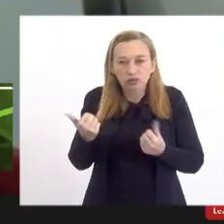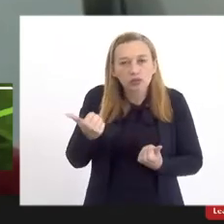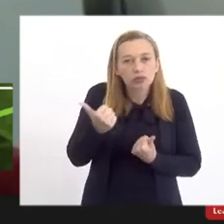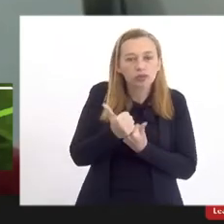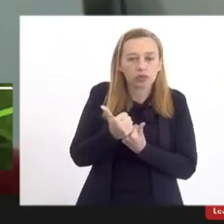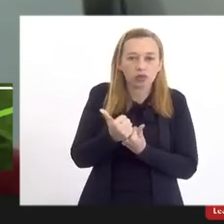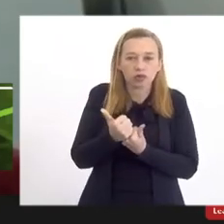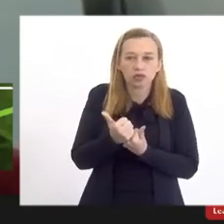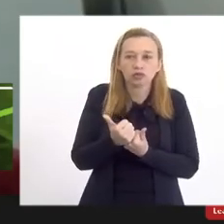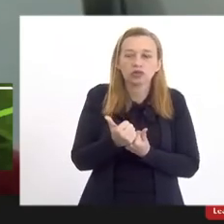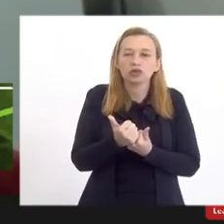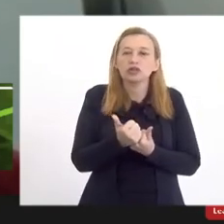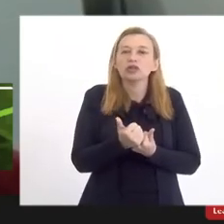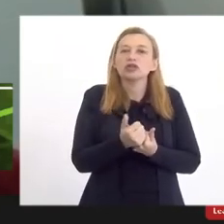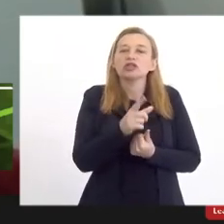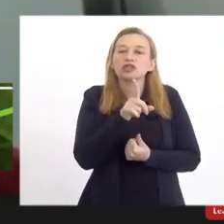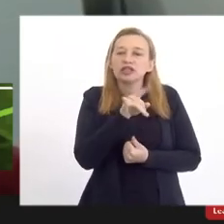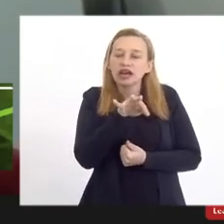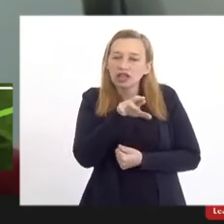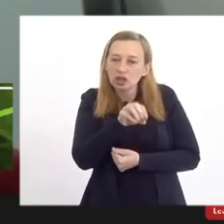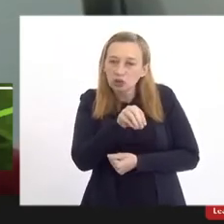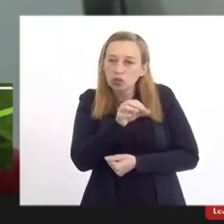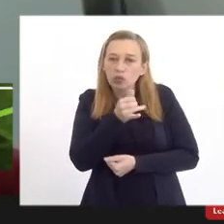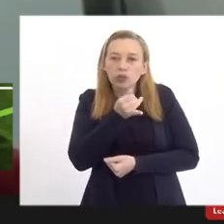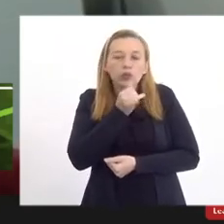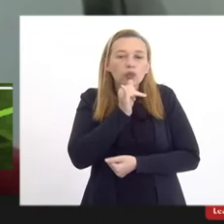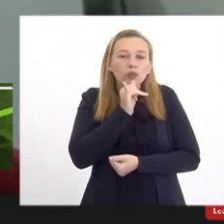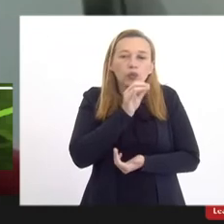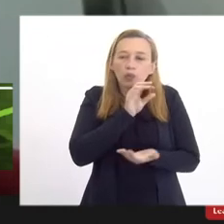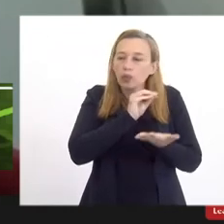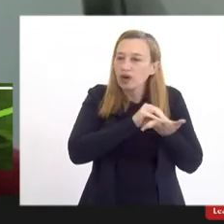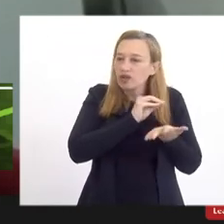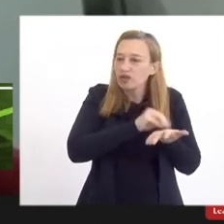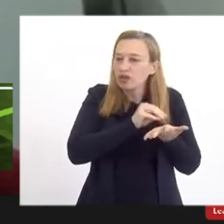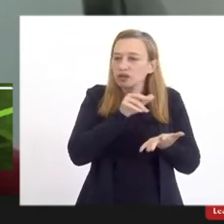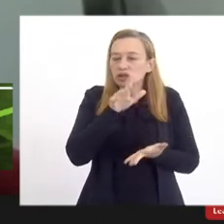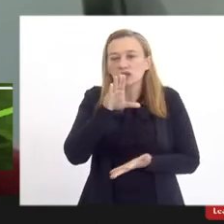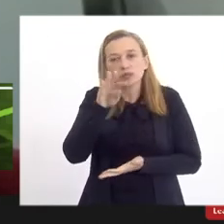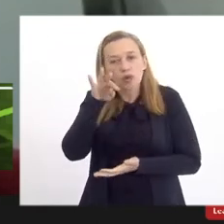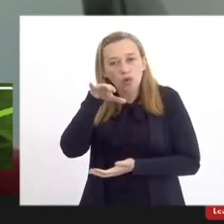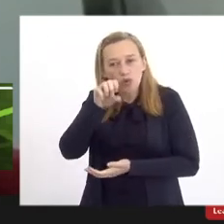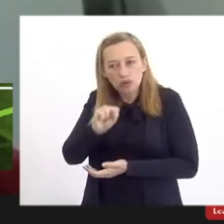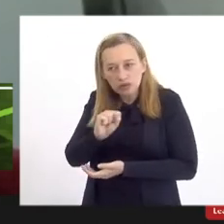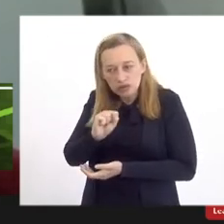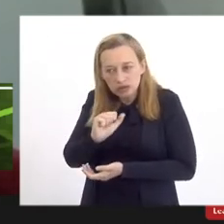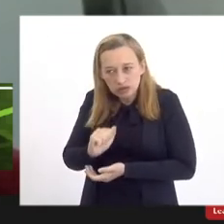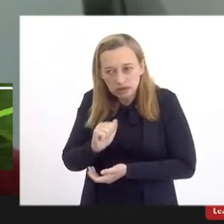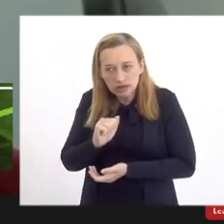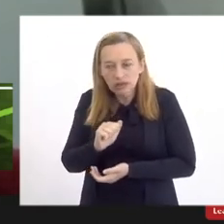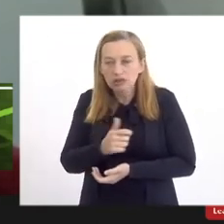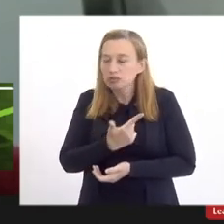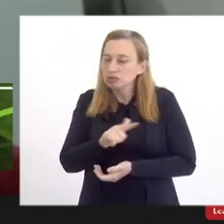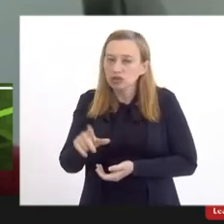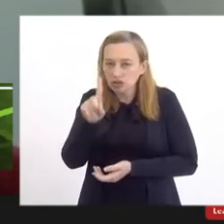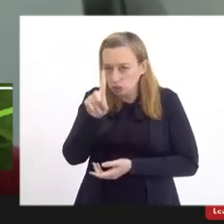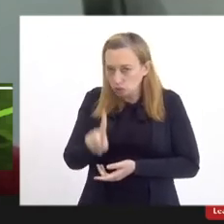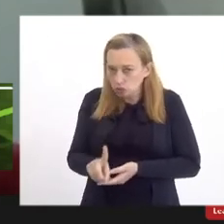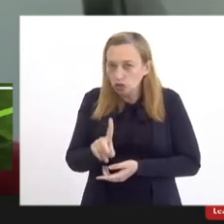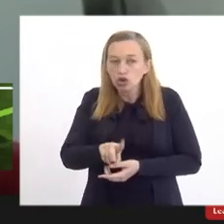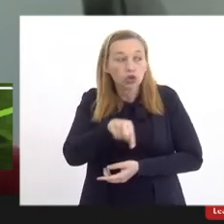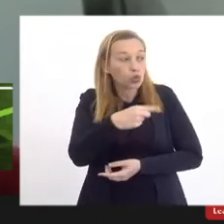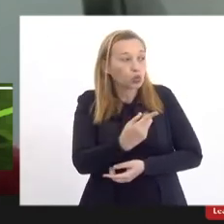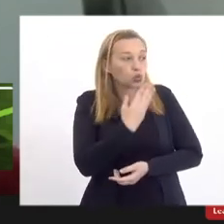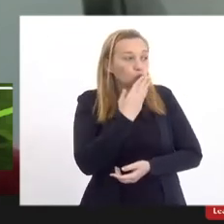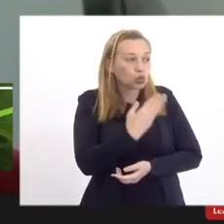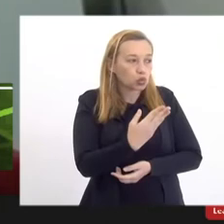didático, por exemplo, a falta de bolsas, que várias bolsas não têm direito, e outros